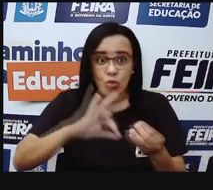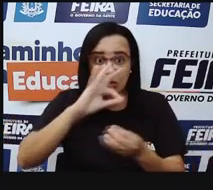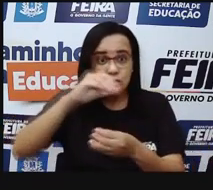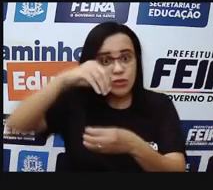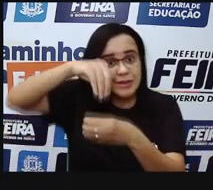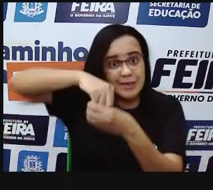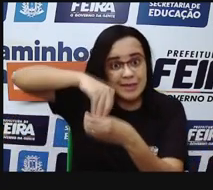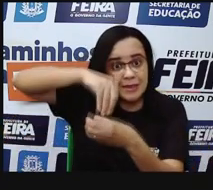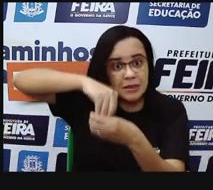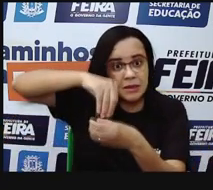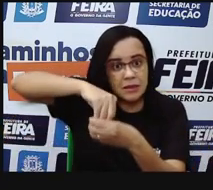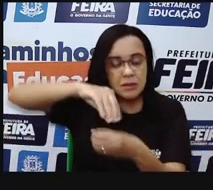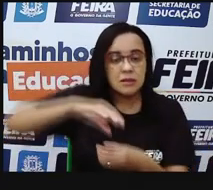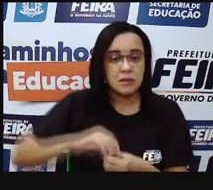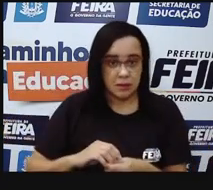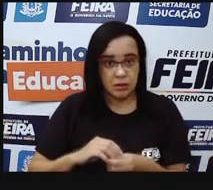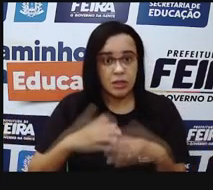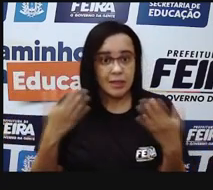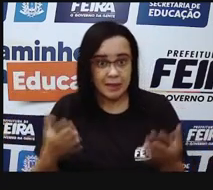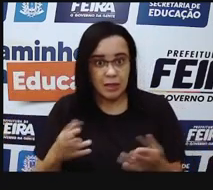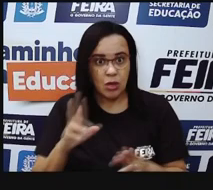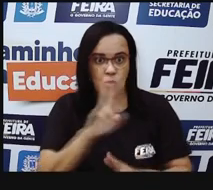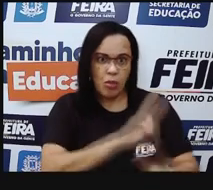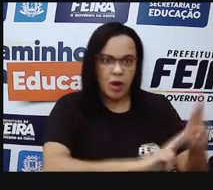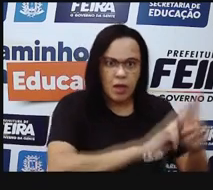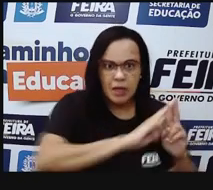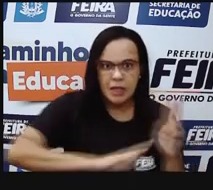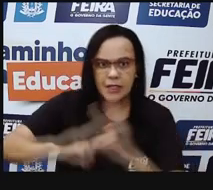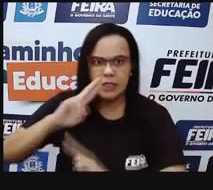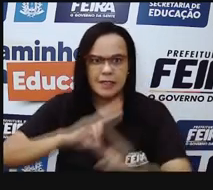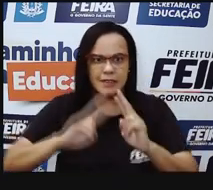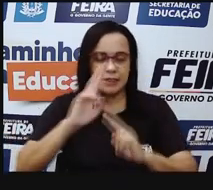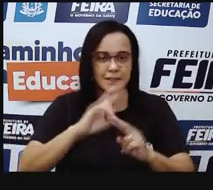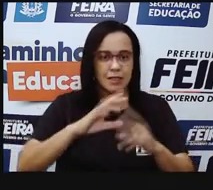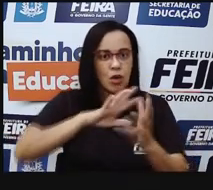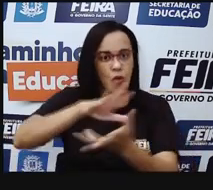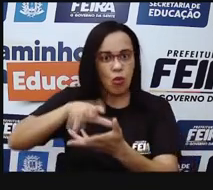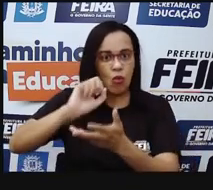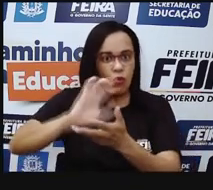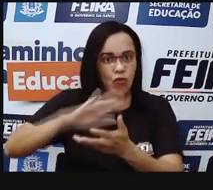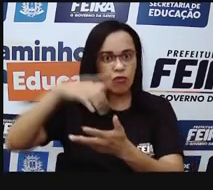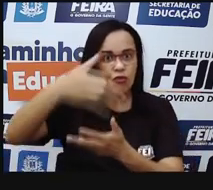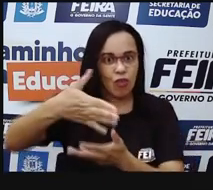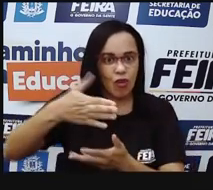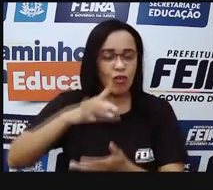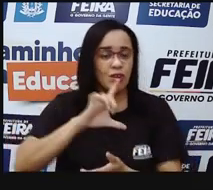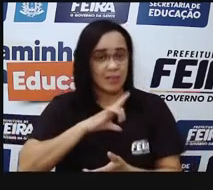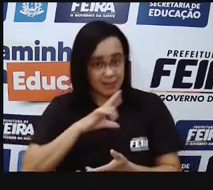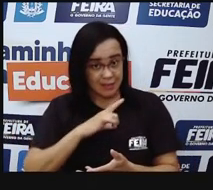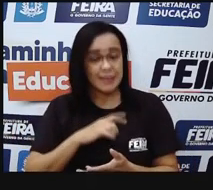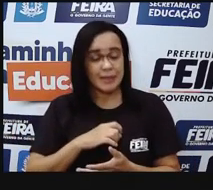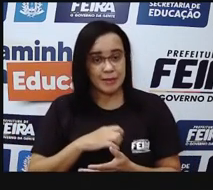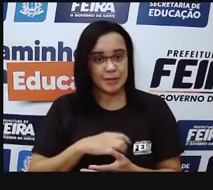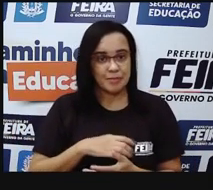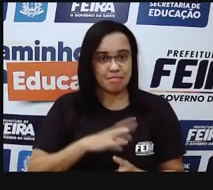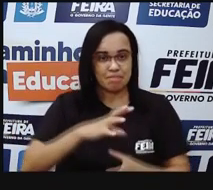que são internos, eles têm uma relação com esse mundo externo, né? Com esse nosso sistema sensorial.